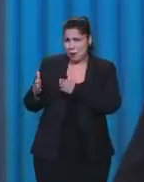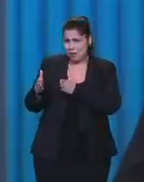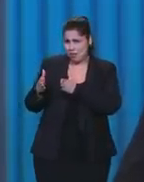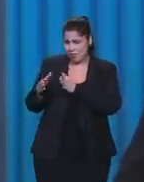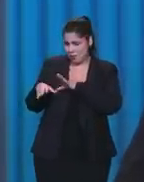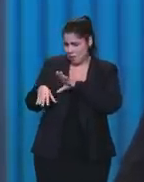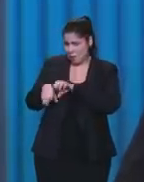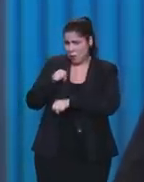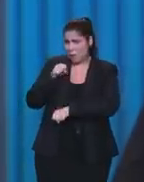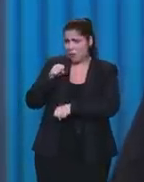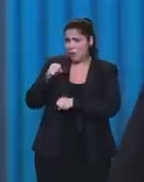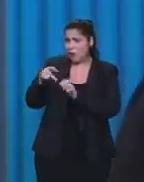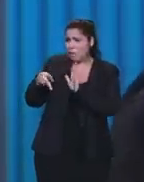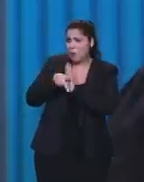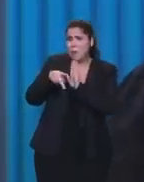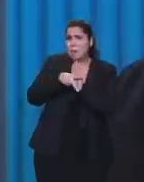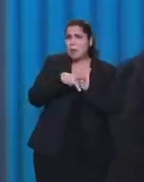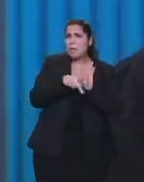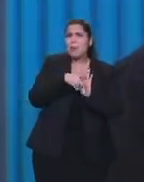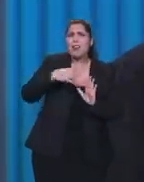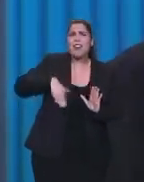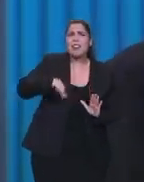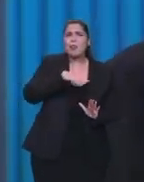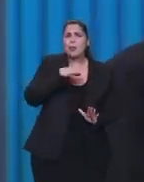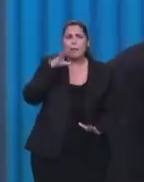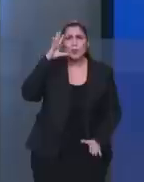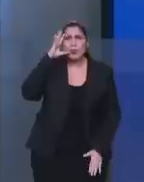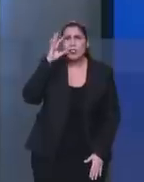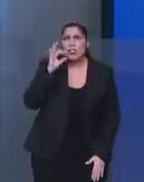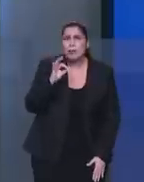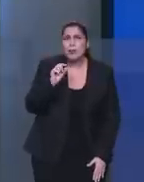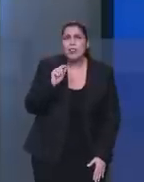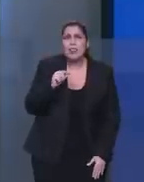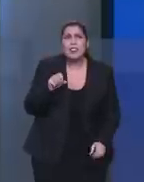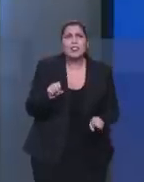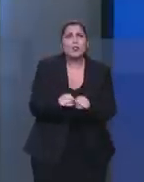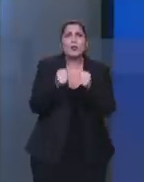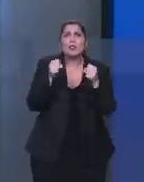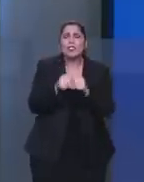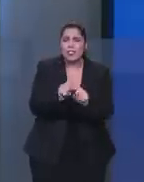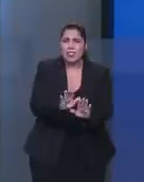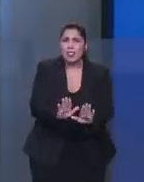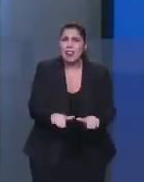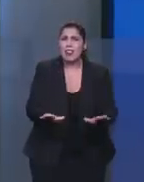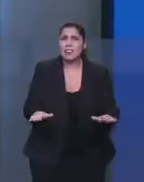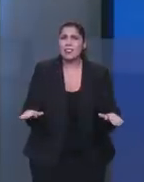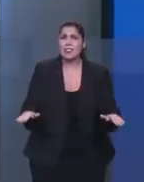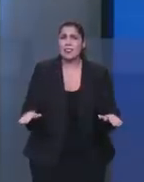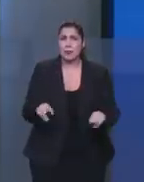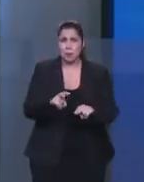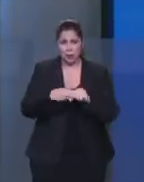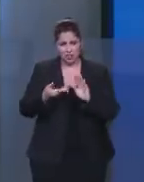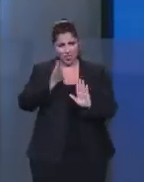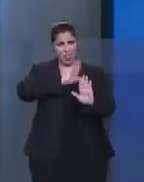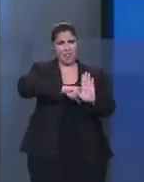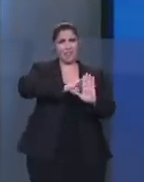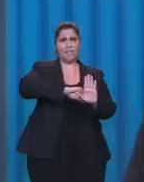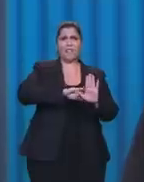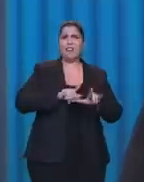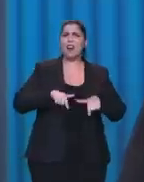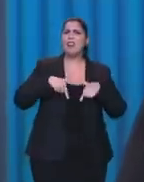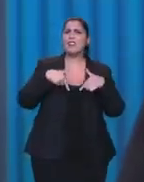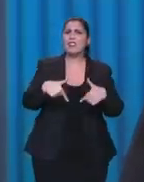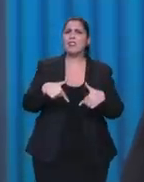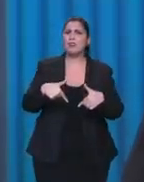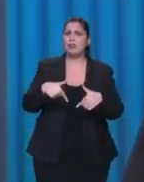E é isso que vocês não estão entendendo. Estão querendo destruir as nossas crianças com essas práticas que vão tornar amanhã